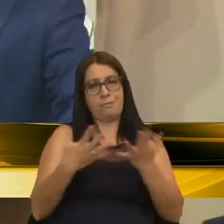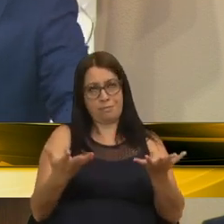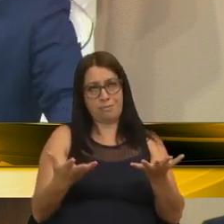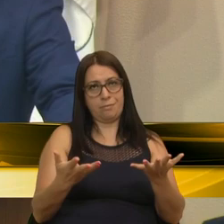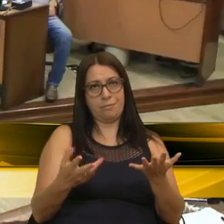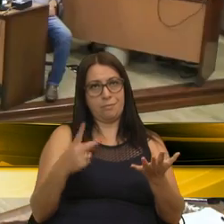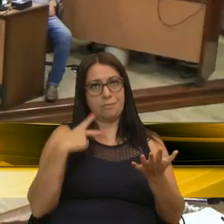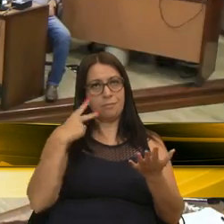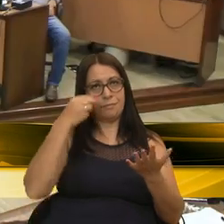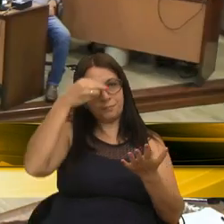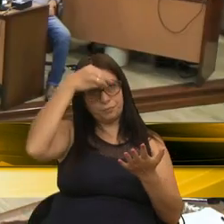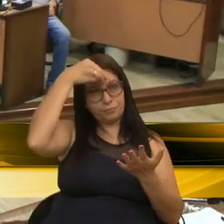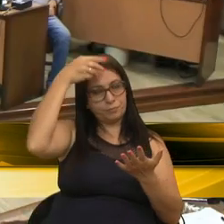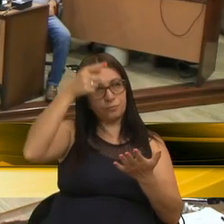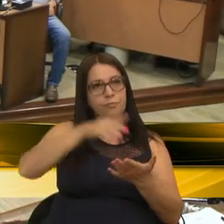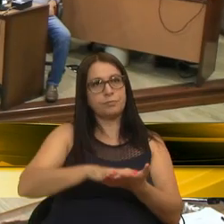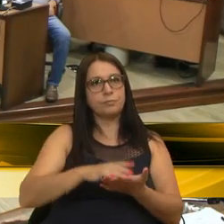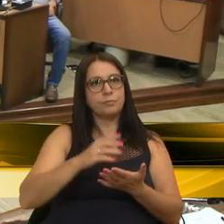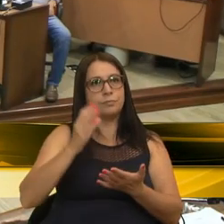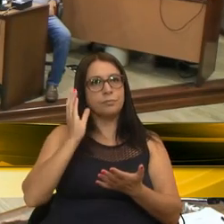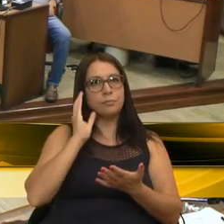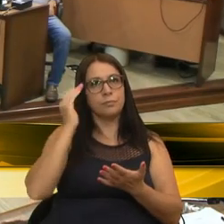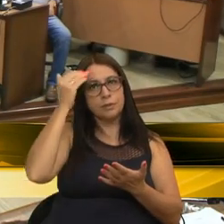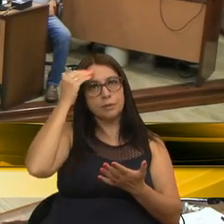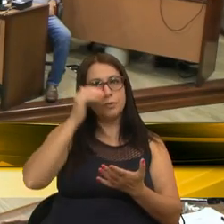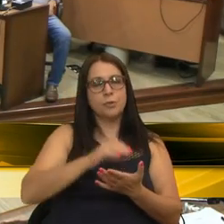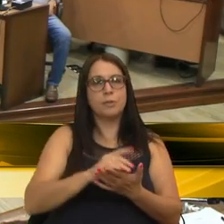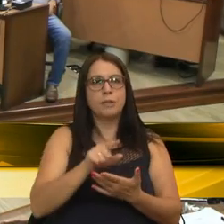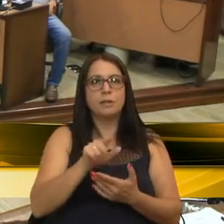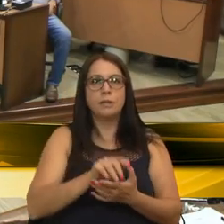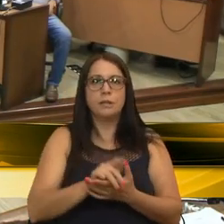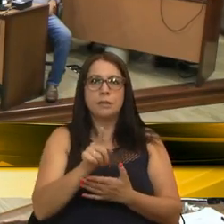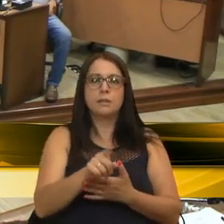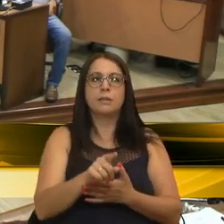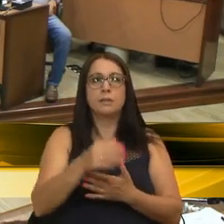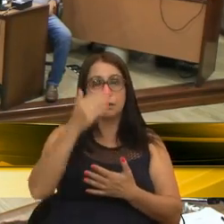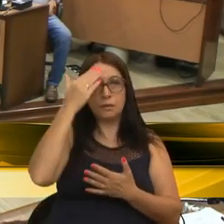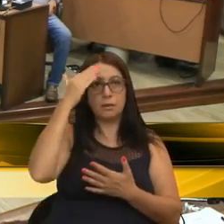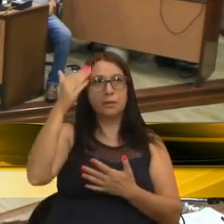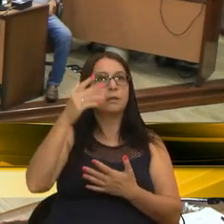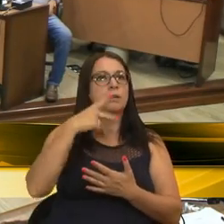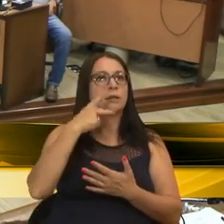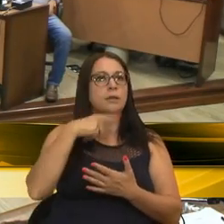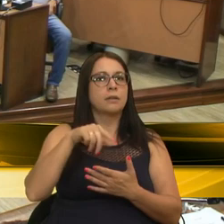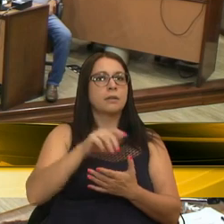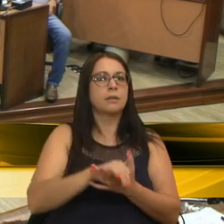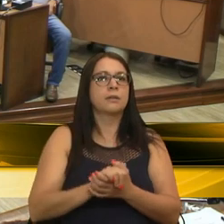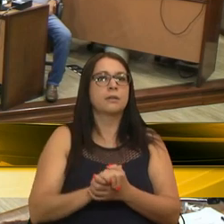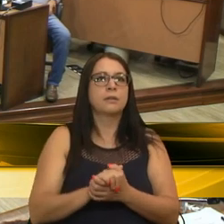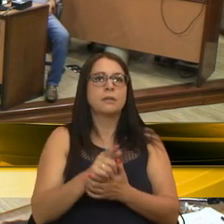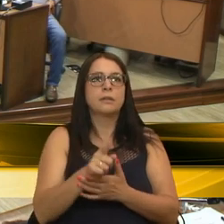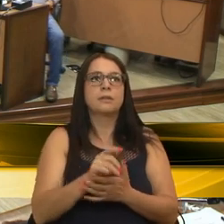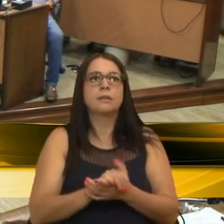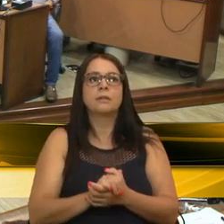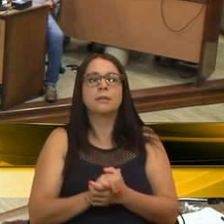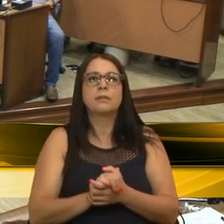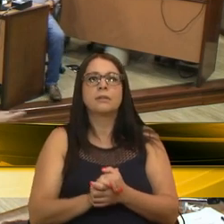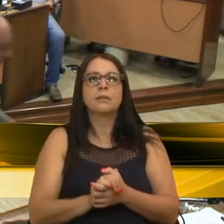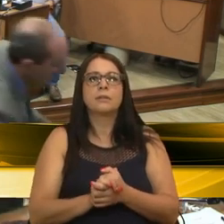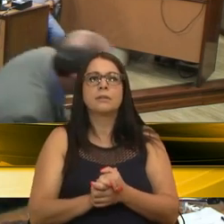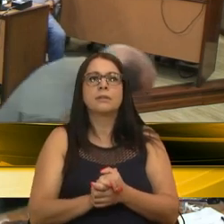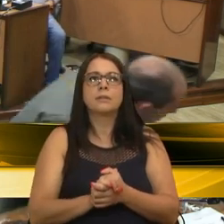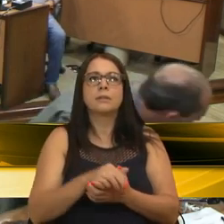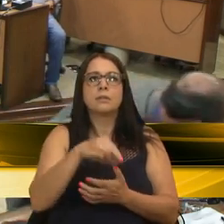Vereador Kiko. Vereador Felipe, obrigado pelo espaço. Pegando a fala do vereador Périco, o professor Paulo Périco, quanto aos